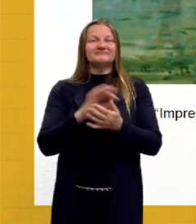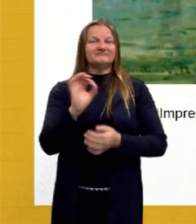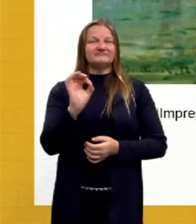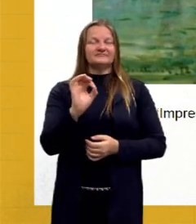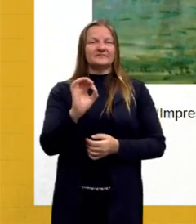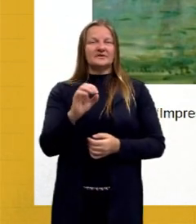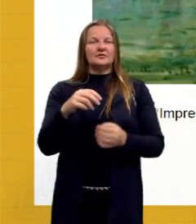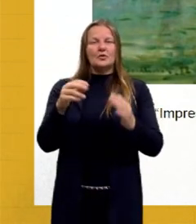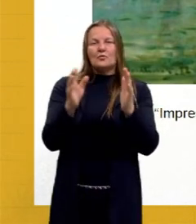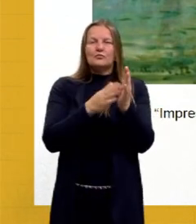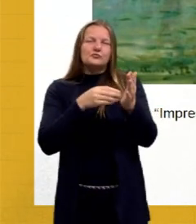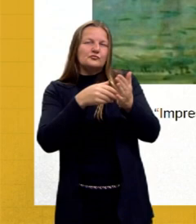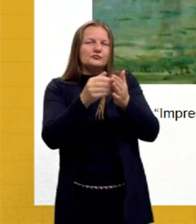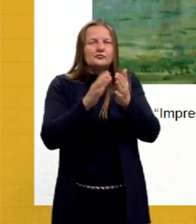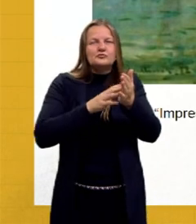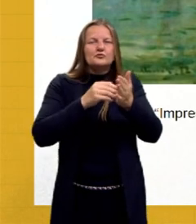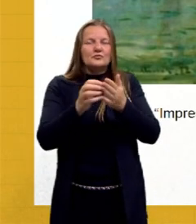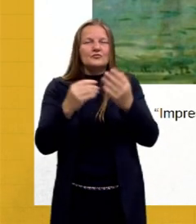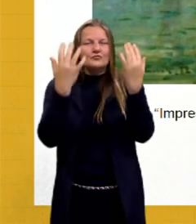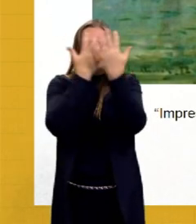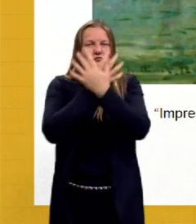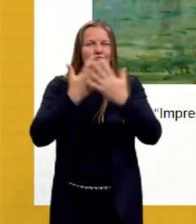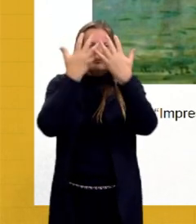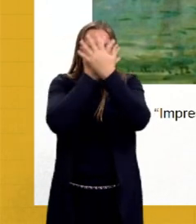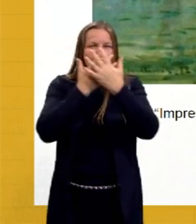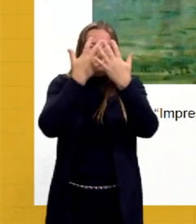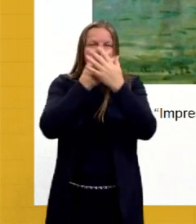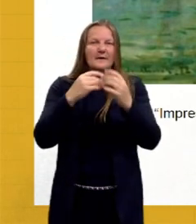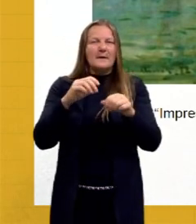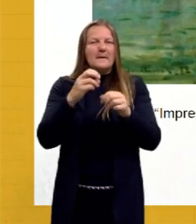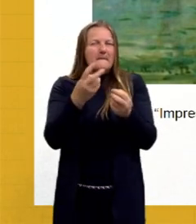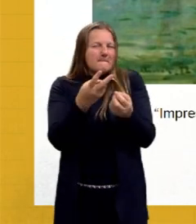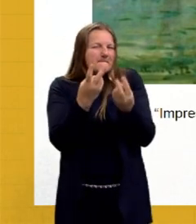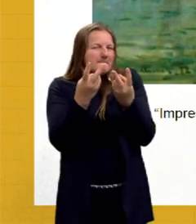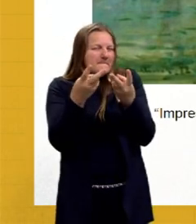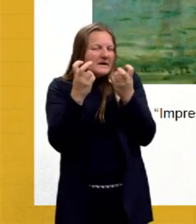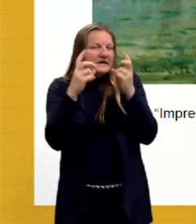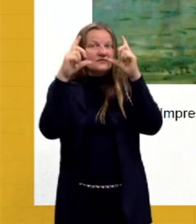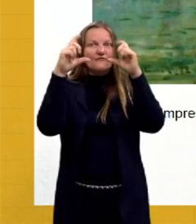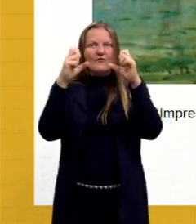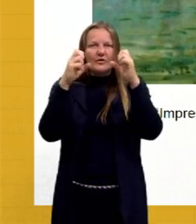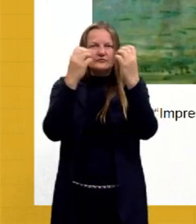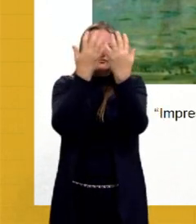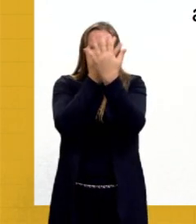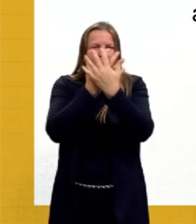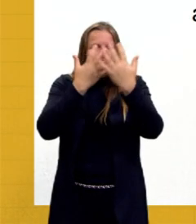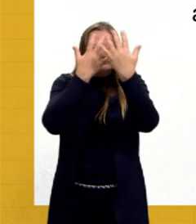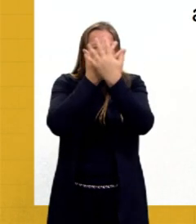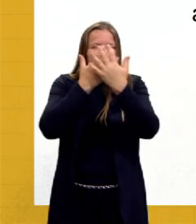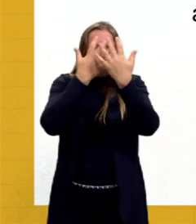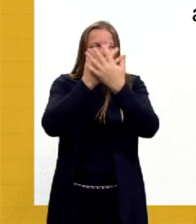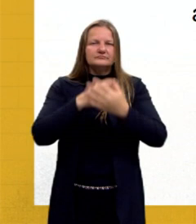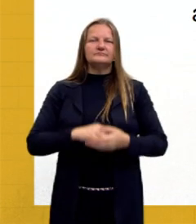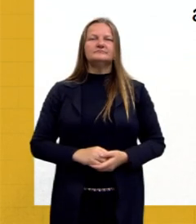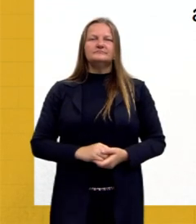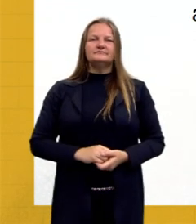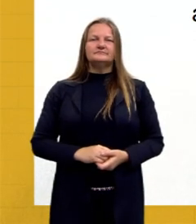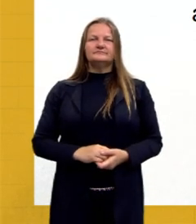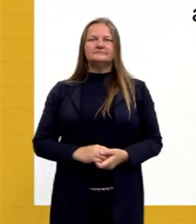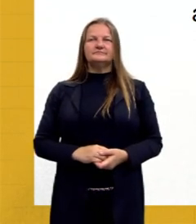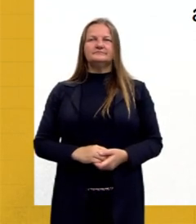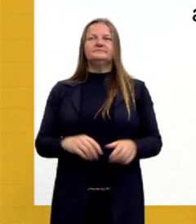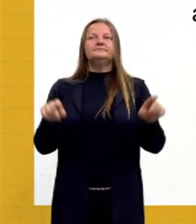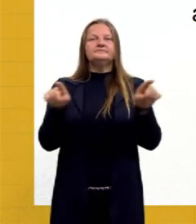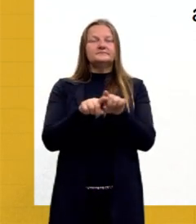uma pintura manchada, dando a impressão, hoje, para nós, de uma foto fora de foco. E aí nós